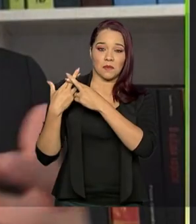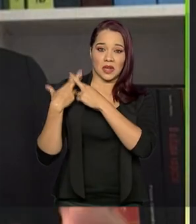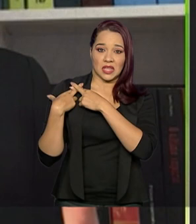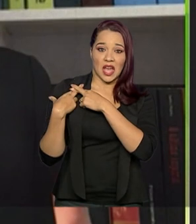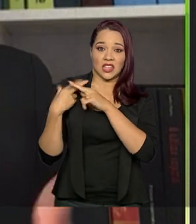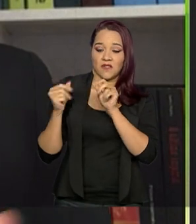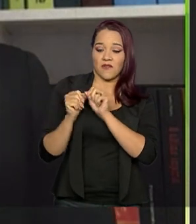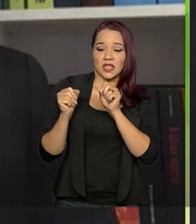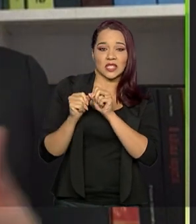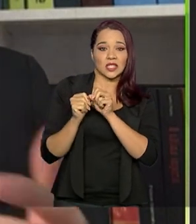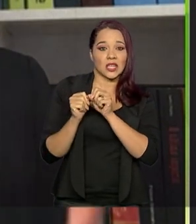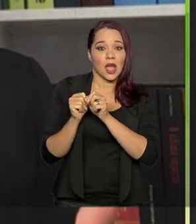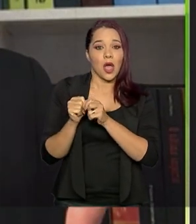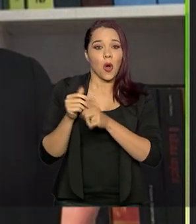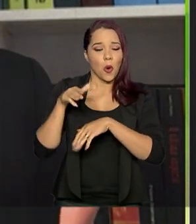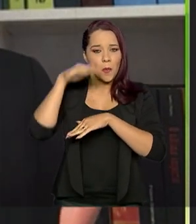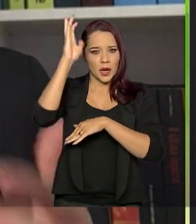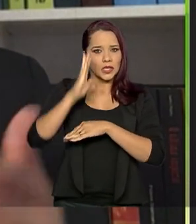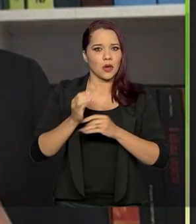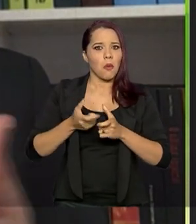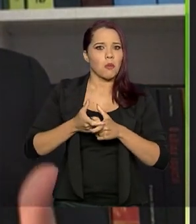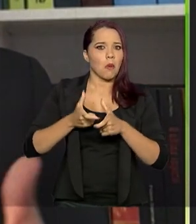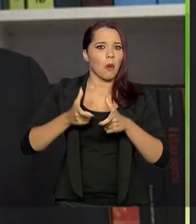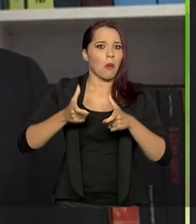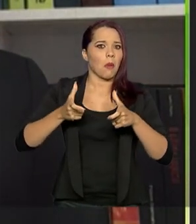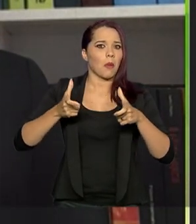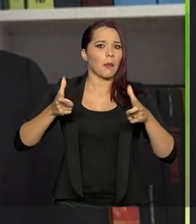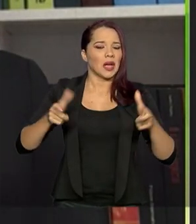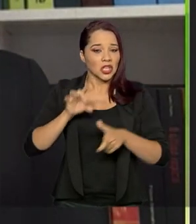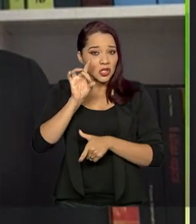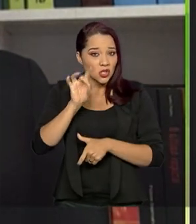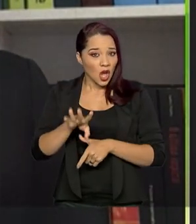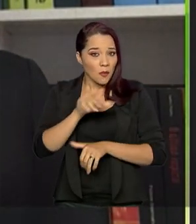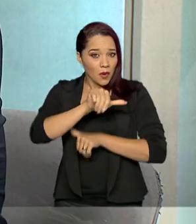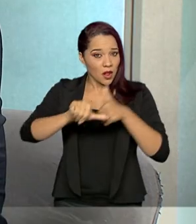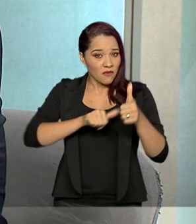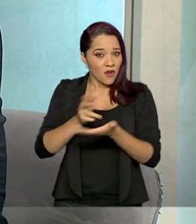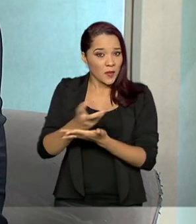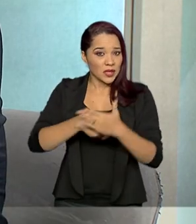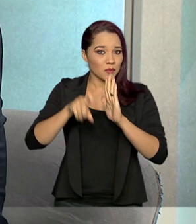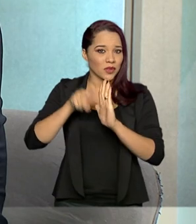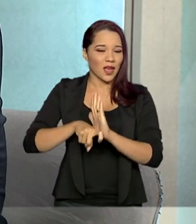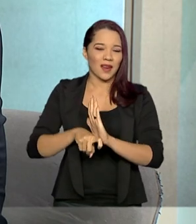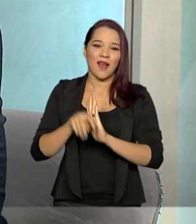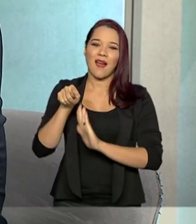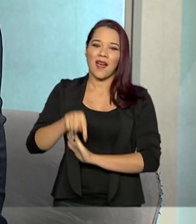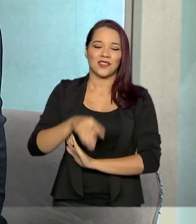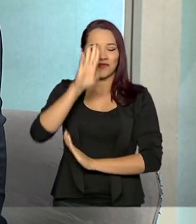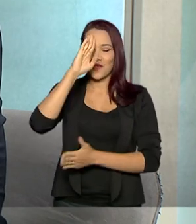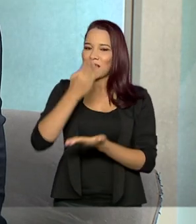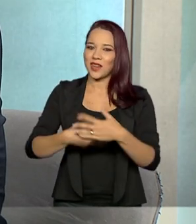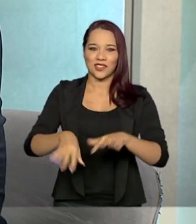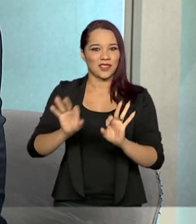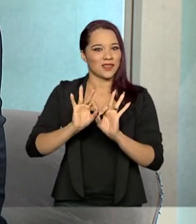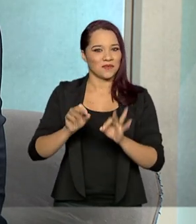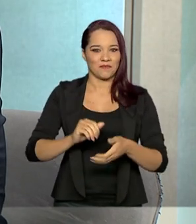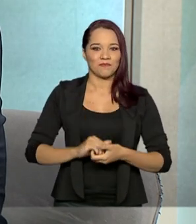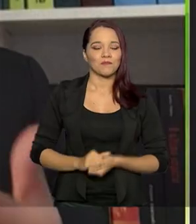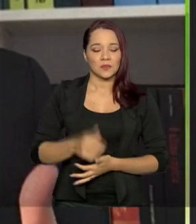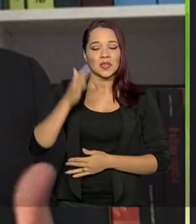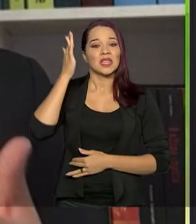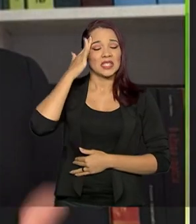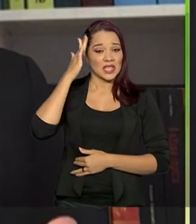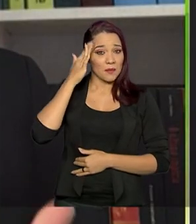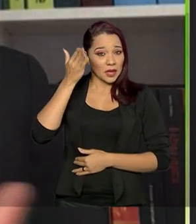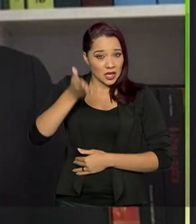crescer substancialmente, pura e simplesmente por conta da reforma tributária, nós não acreditamos nisso. Sabemos